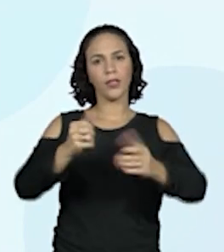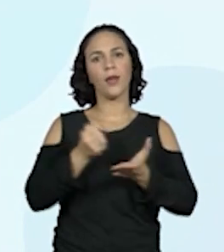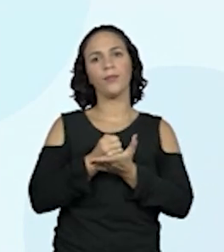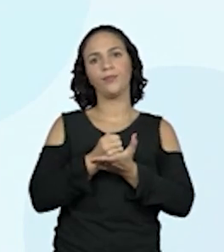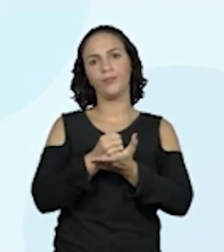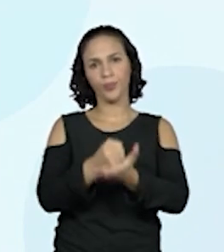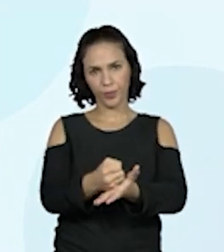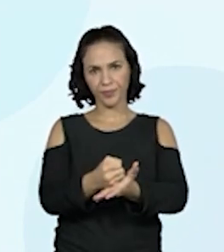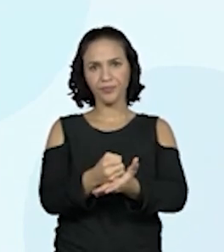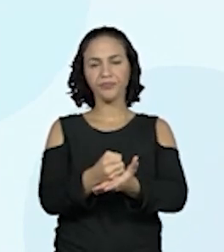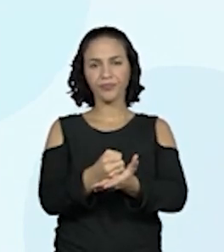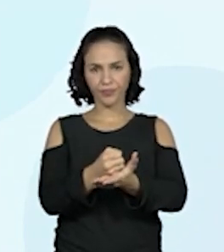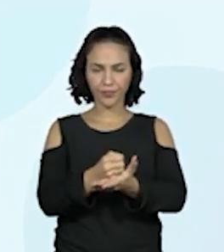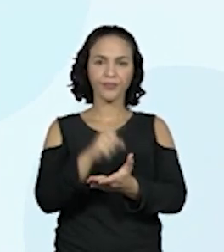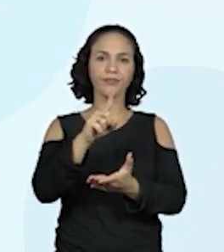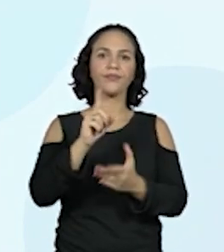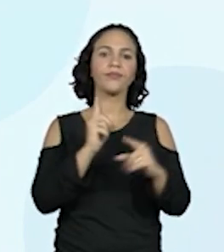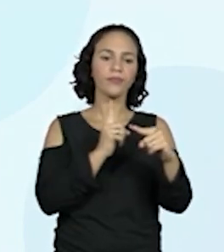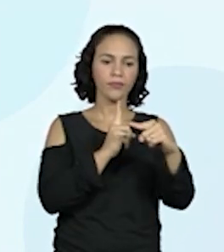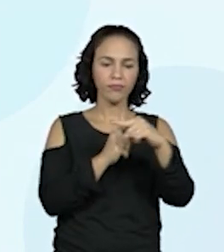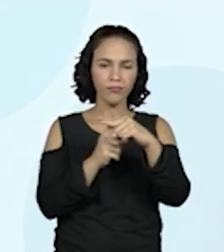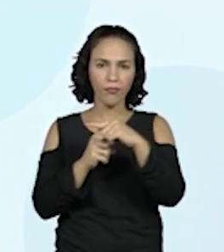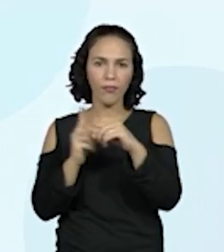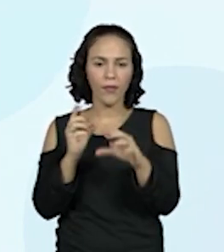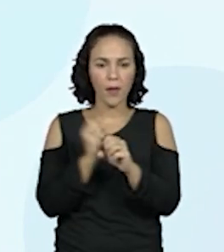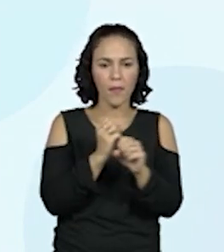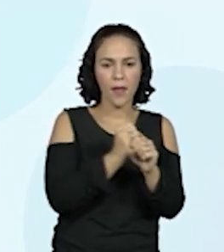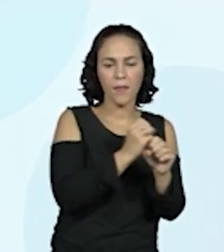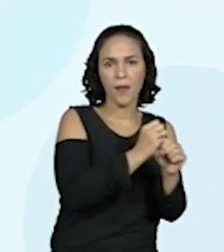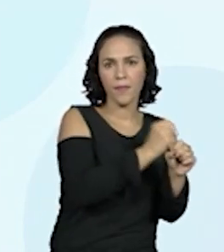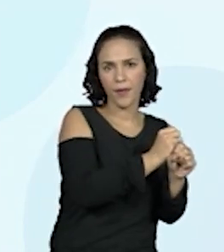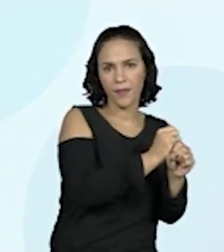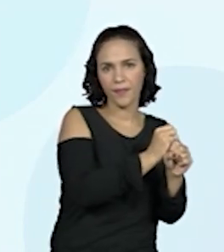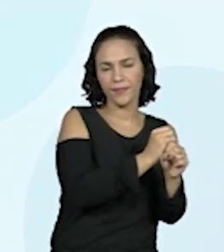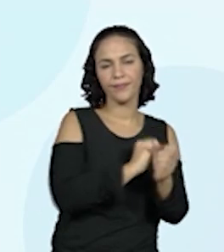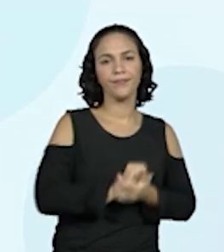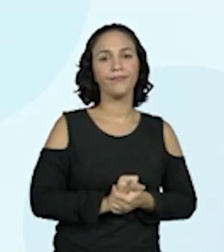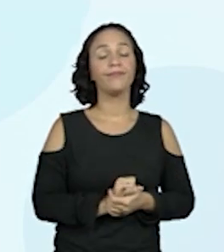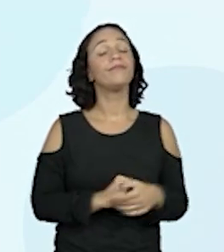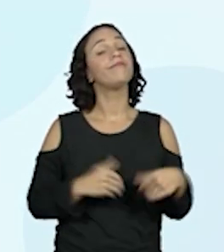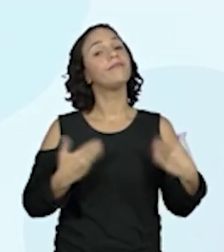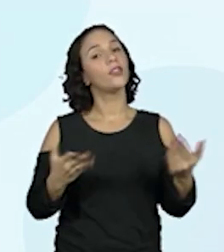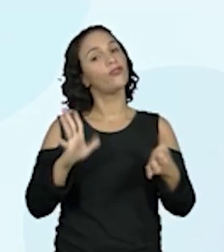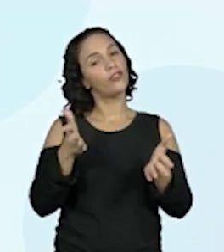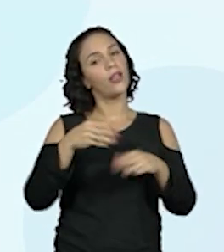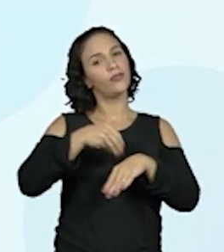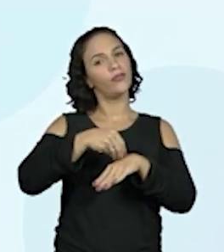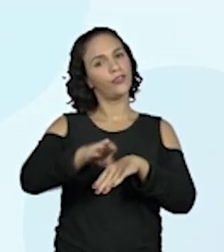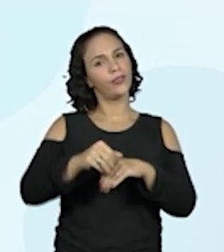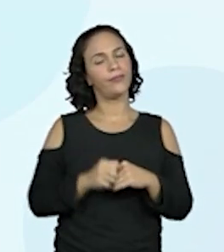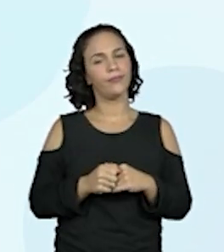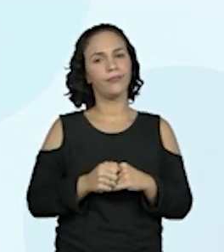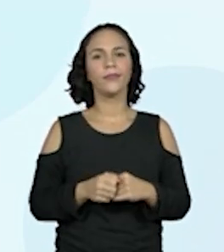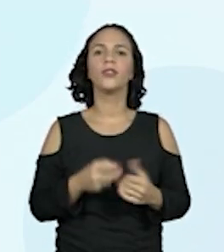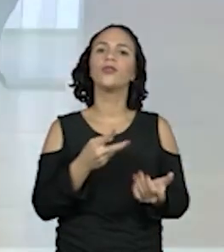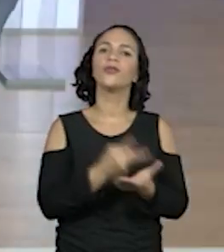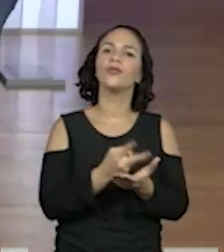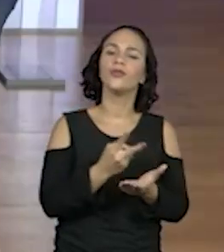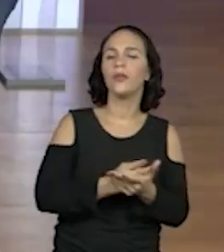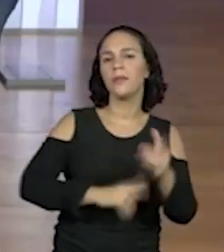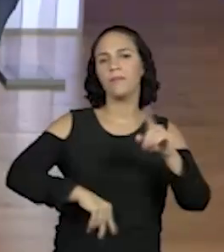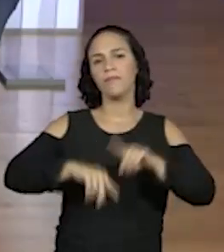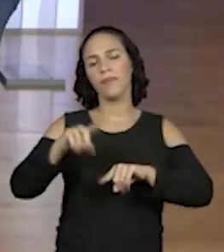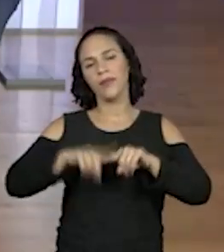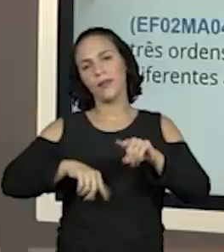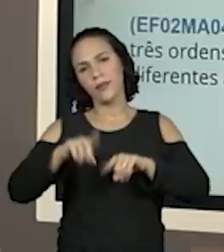por meio de diferentes adições. Então, já fica a dica aí para a criançada. Sim. A gente continua usando o material,